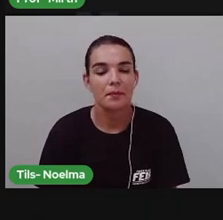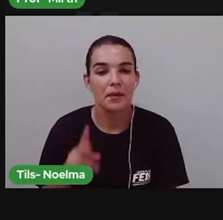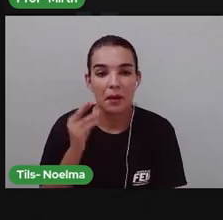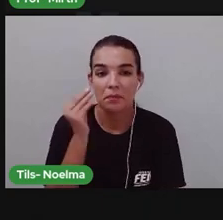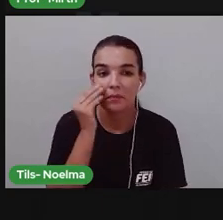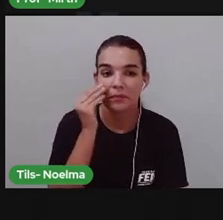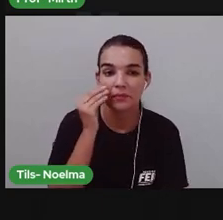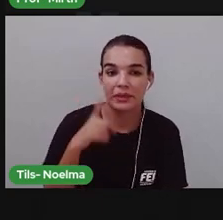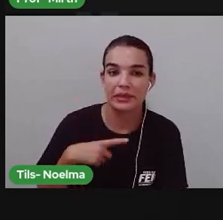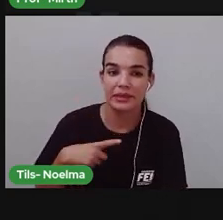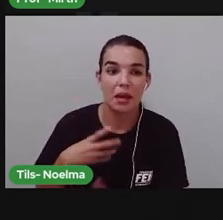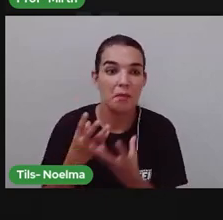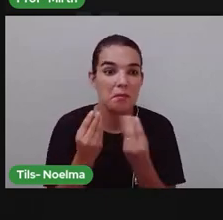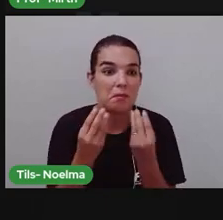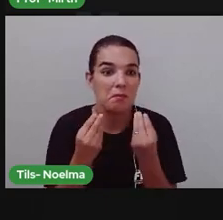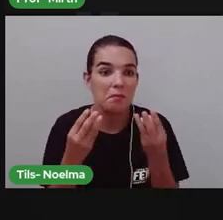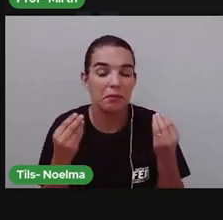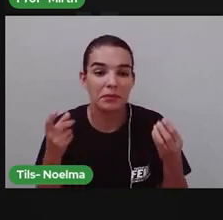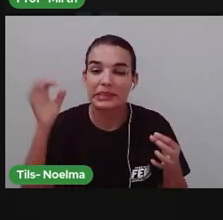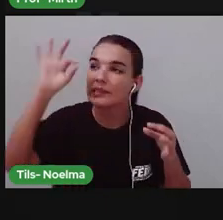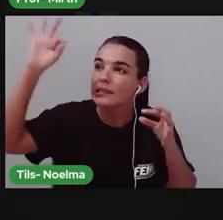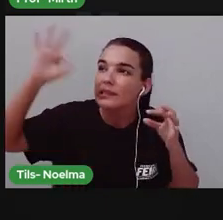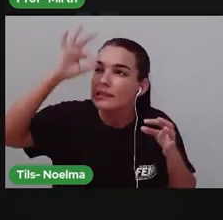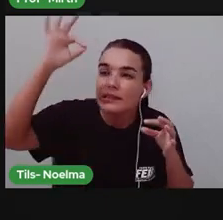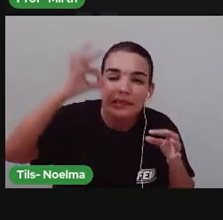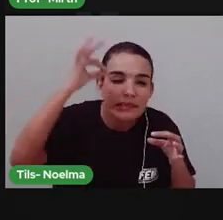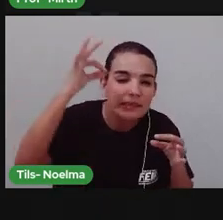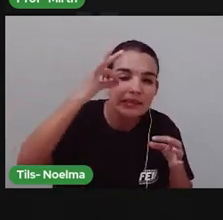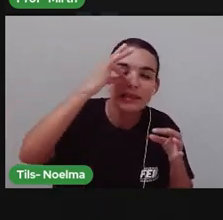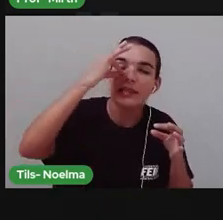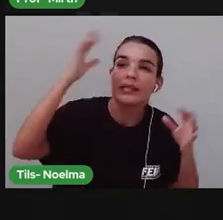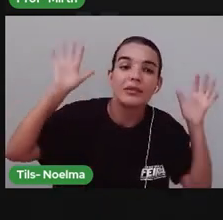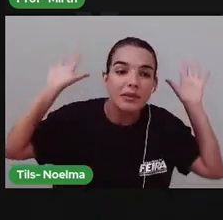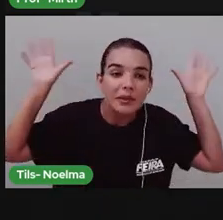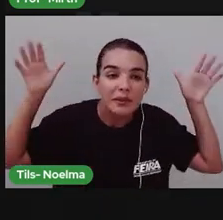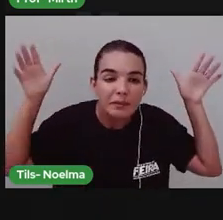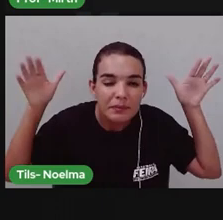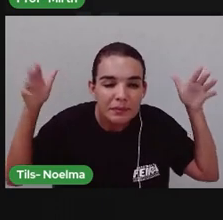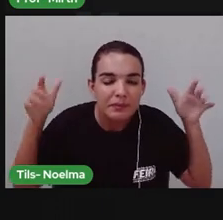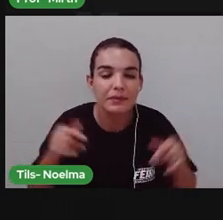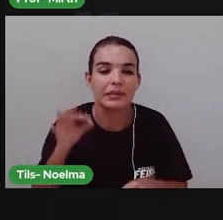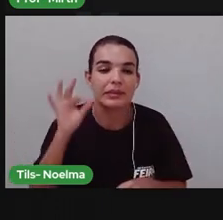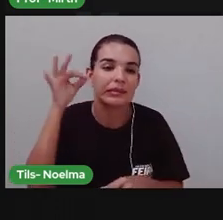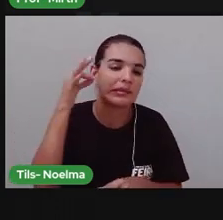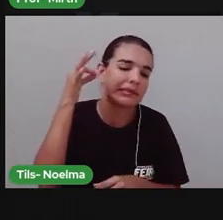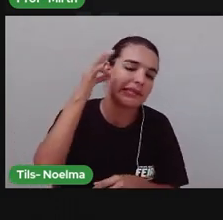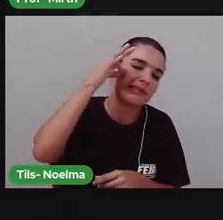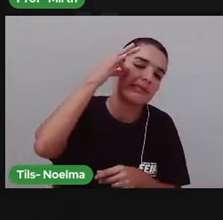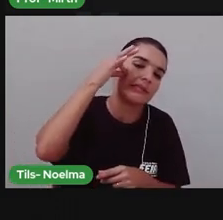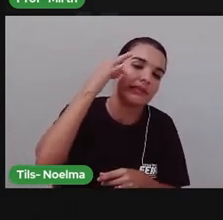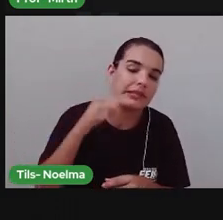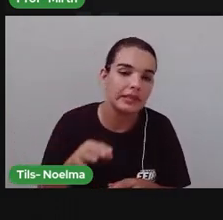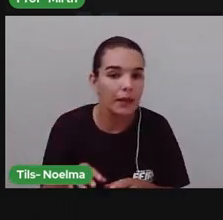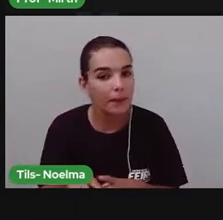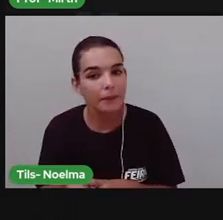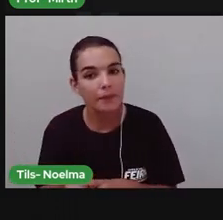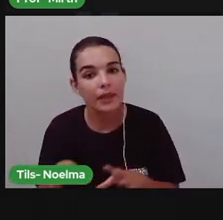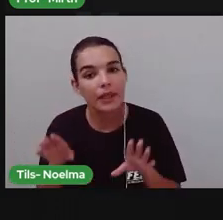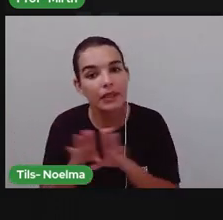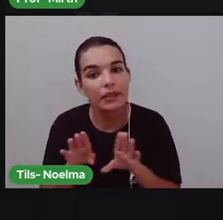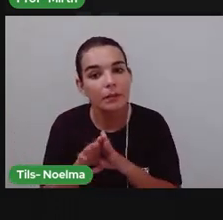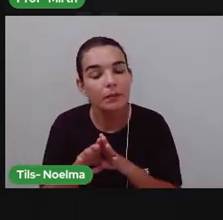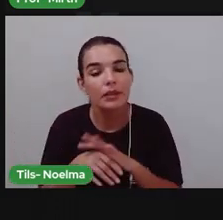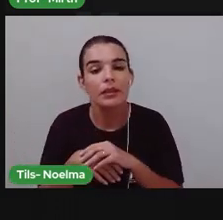De insetos Principalmente Do grupo Das abelhas Dos marimbondos Vamos dizer assim E